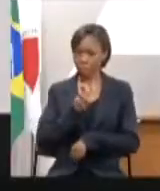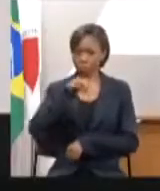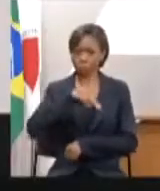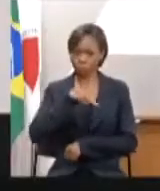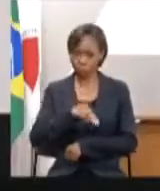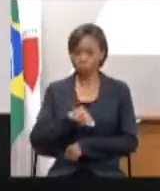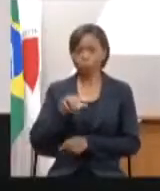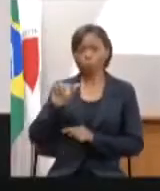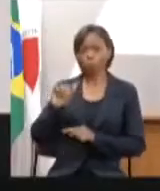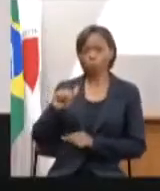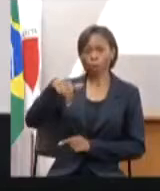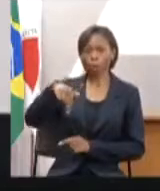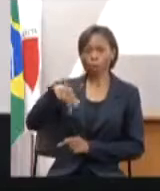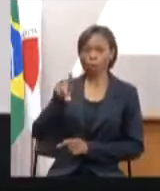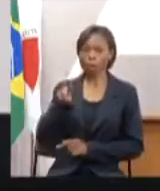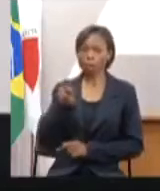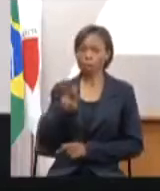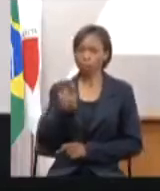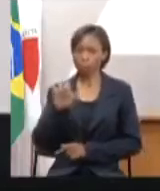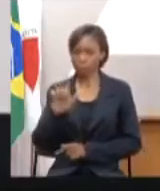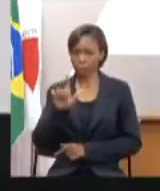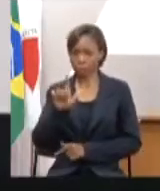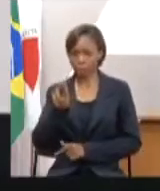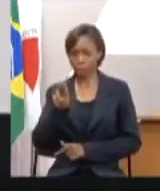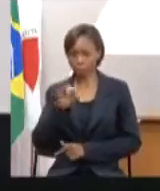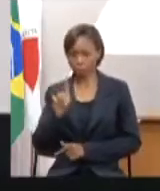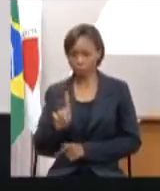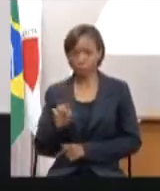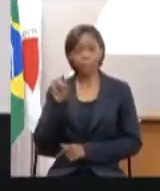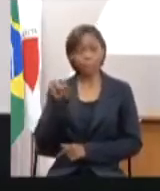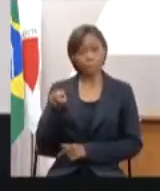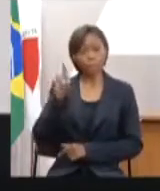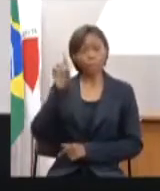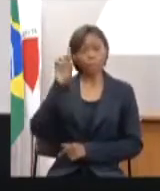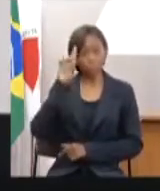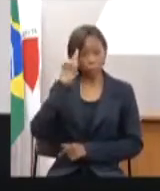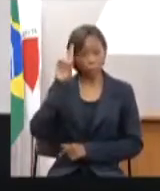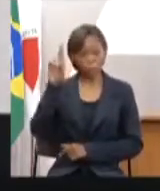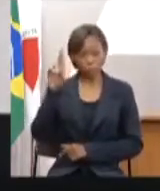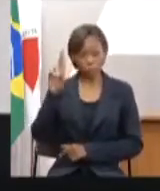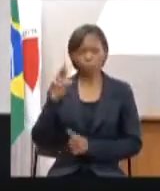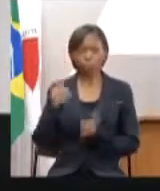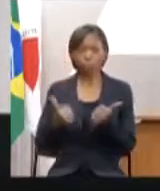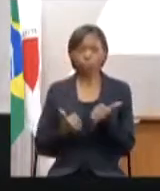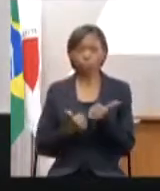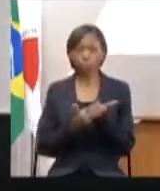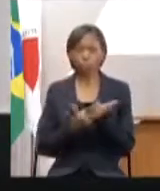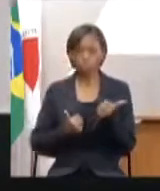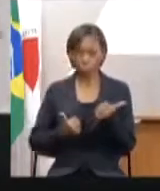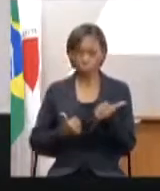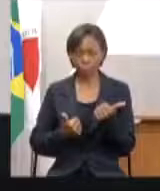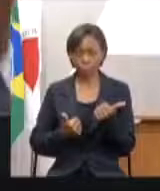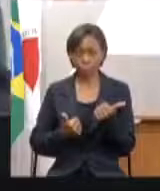André Luiz Nascimento diretor executivo do Instituto Cultural em Sena